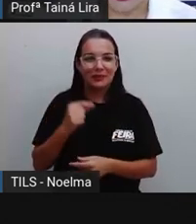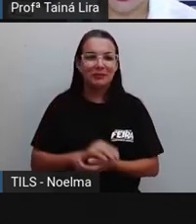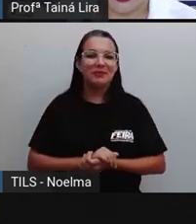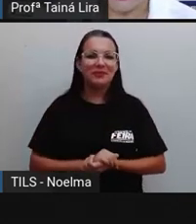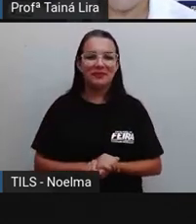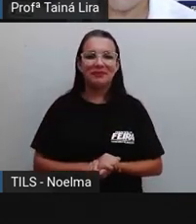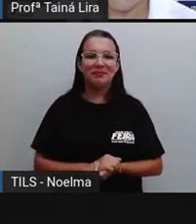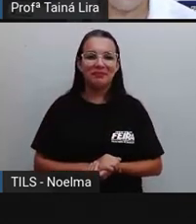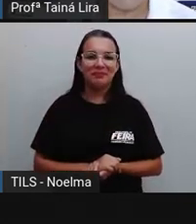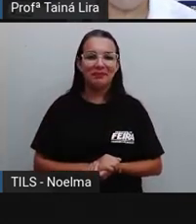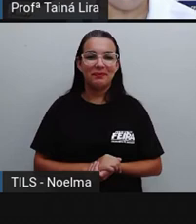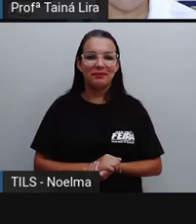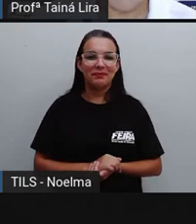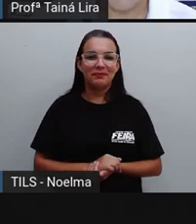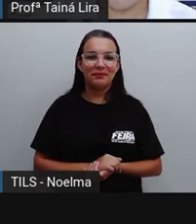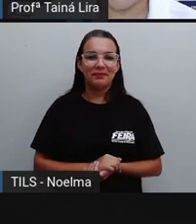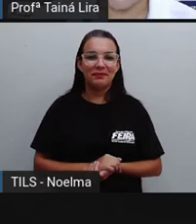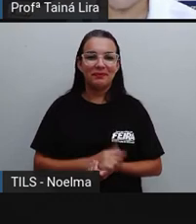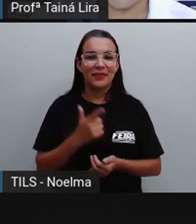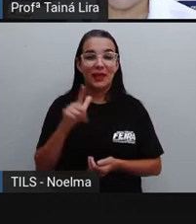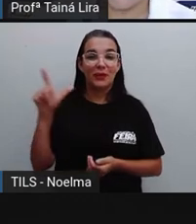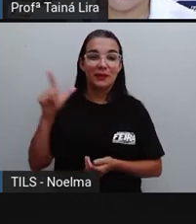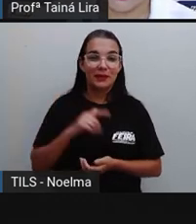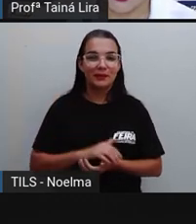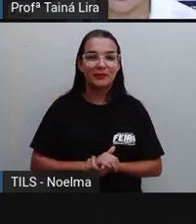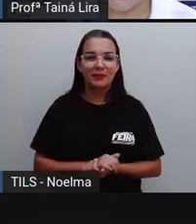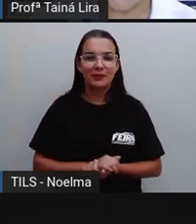existir, tá? Vamos ver outro?